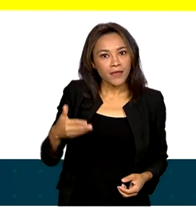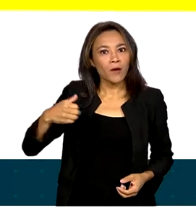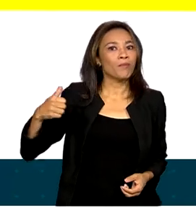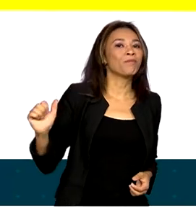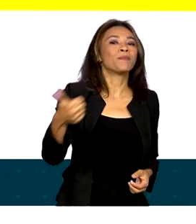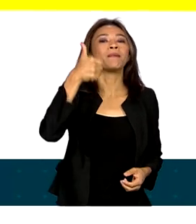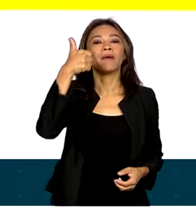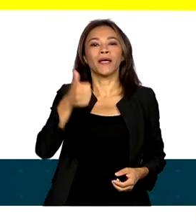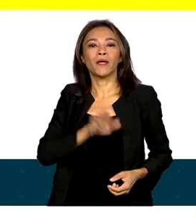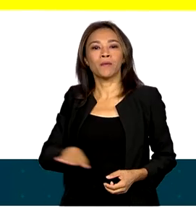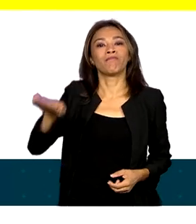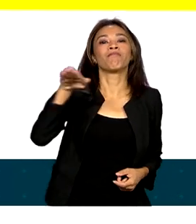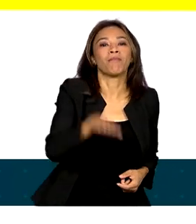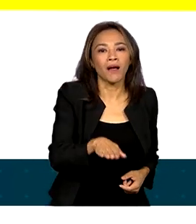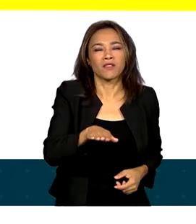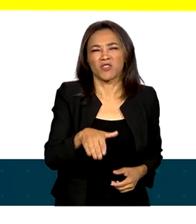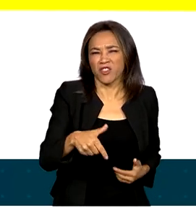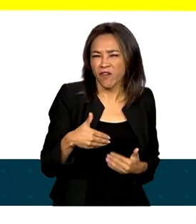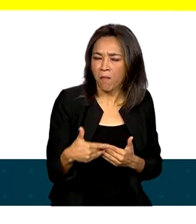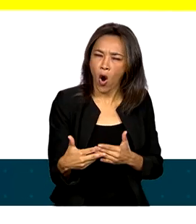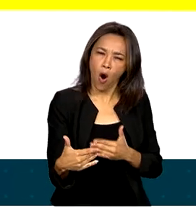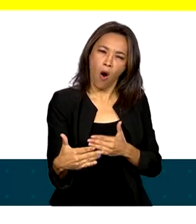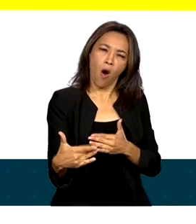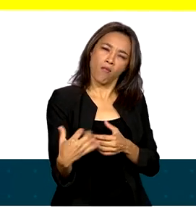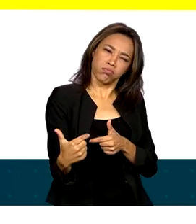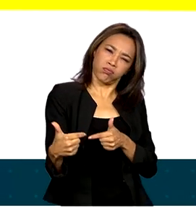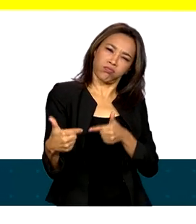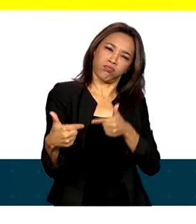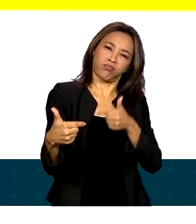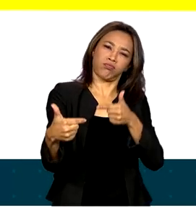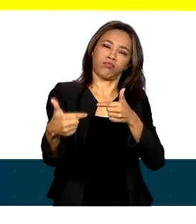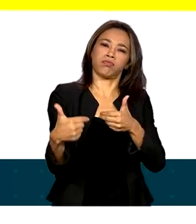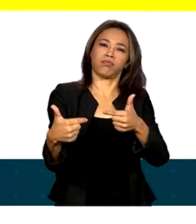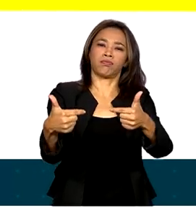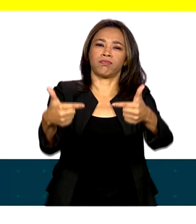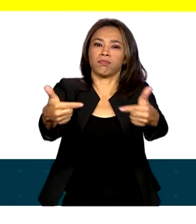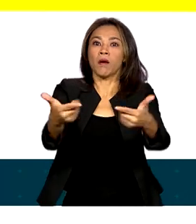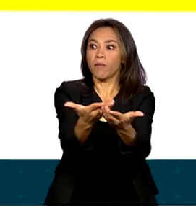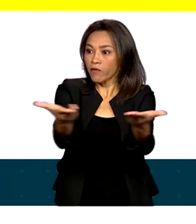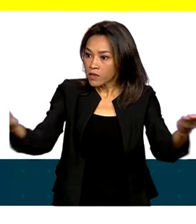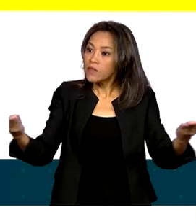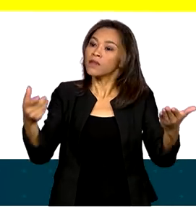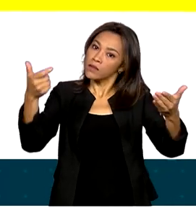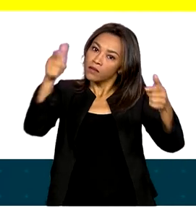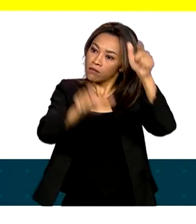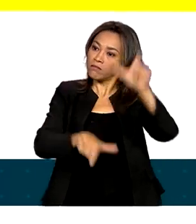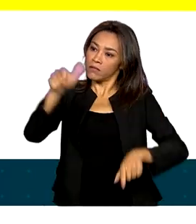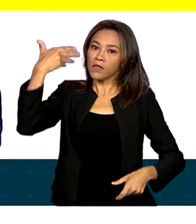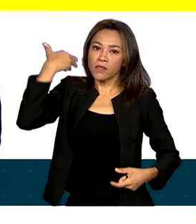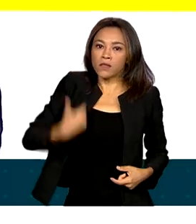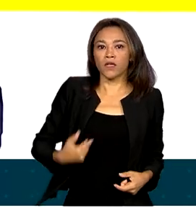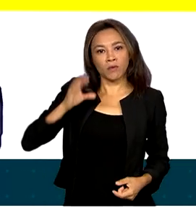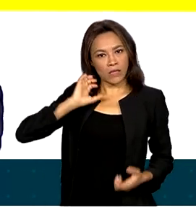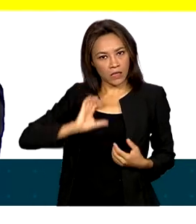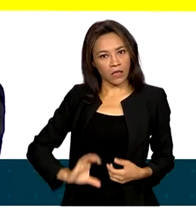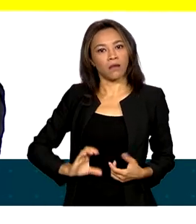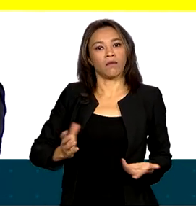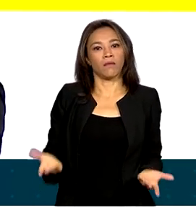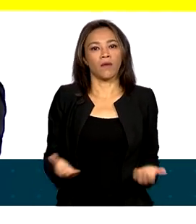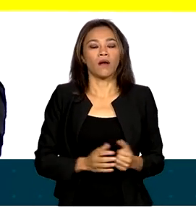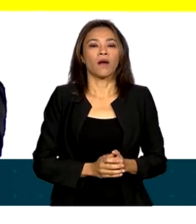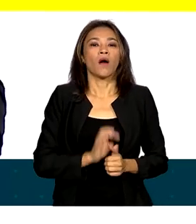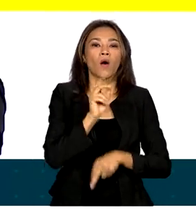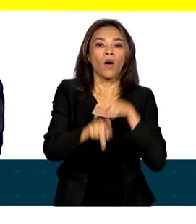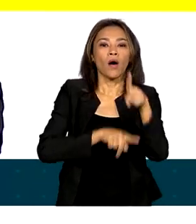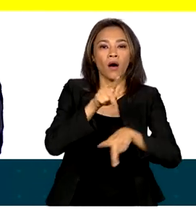longa que nós temos que fazer para que vocês sejam transformados em cidadãos e cidadãs plenos. O povo brasileiro